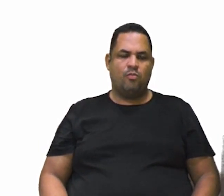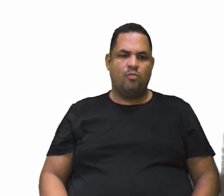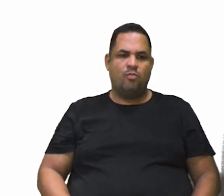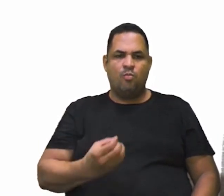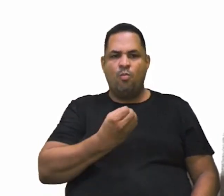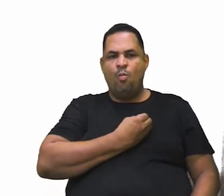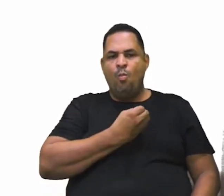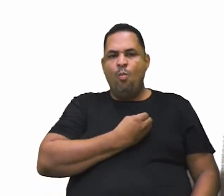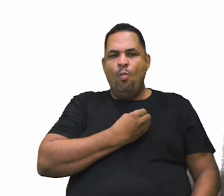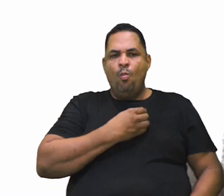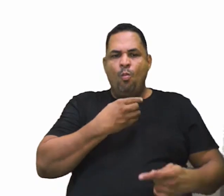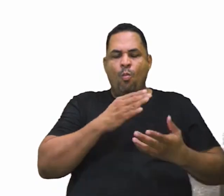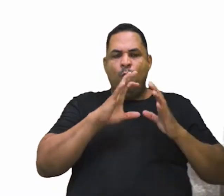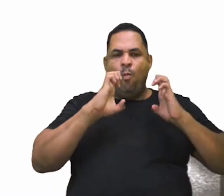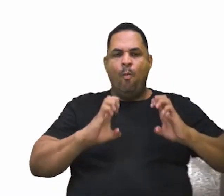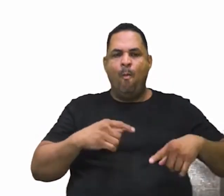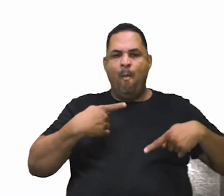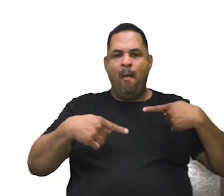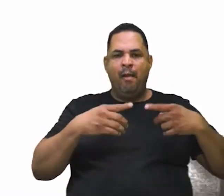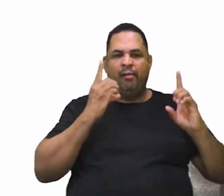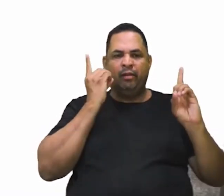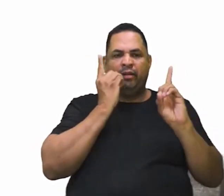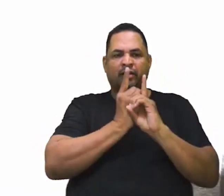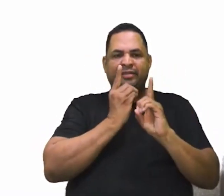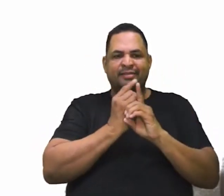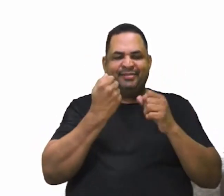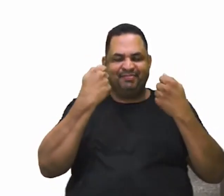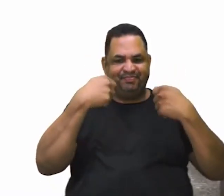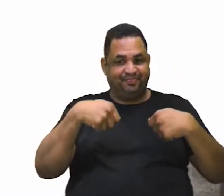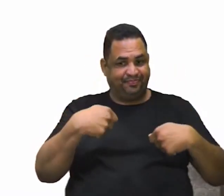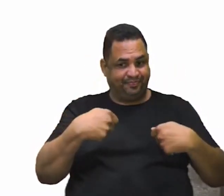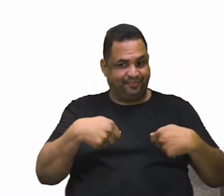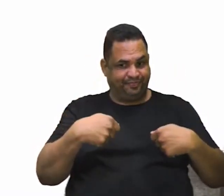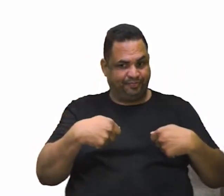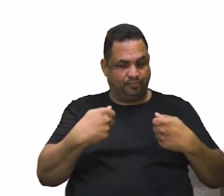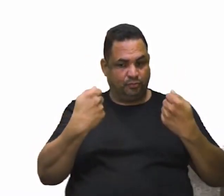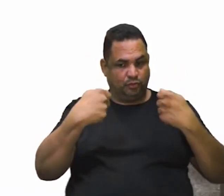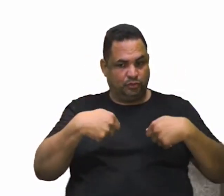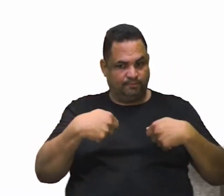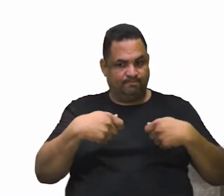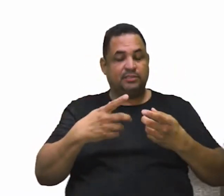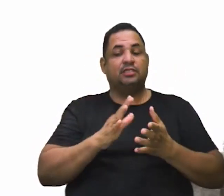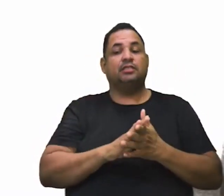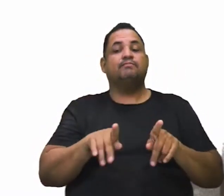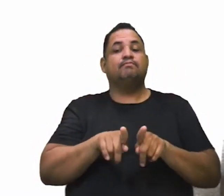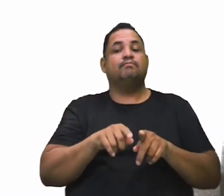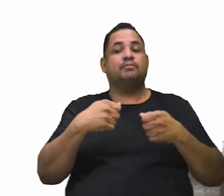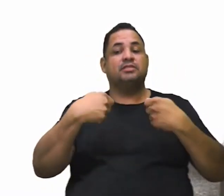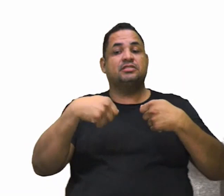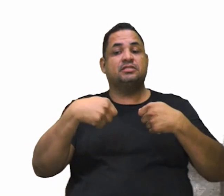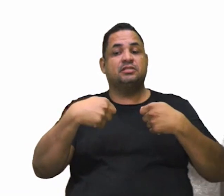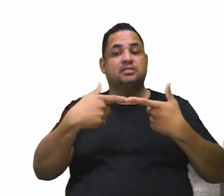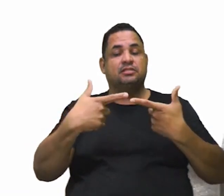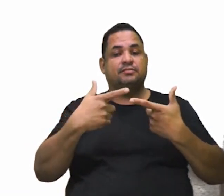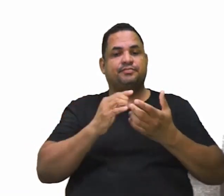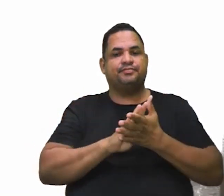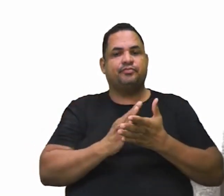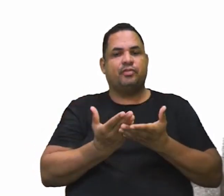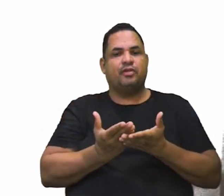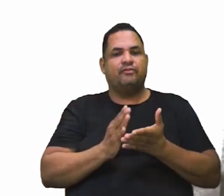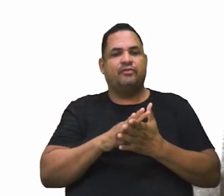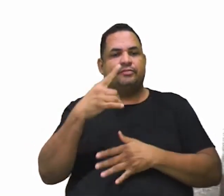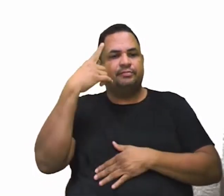Ética e política se tornam um encontro possível e necessário. E que, especificamente, foi